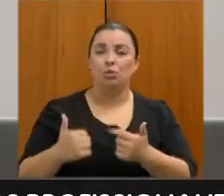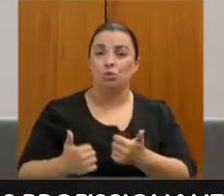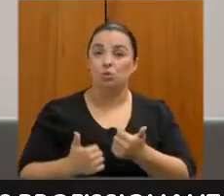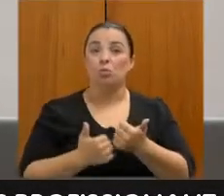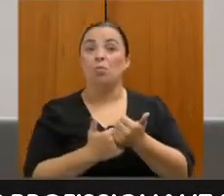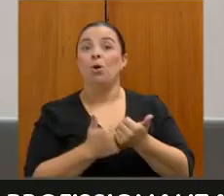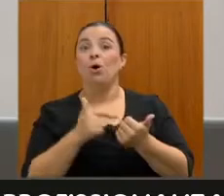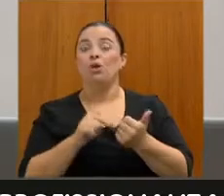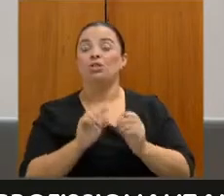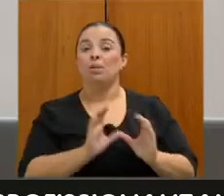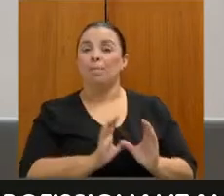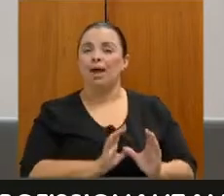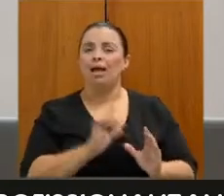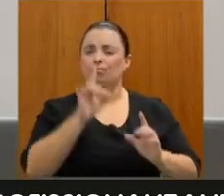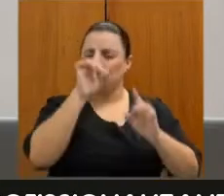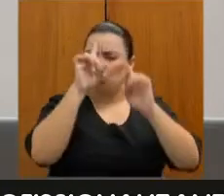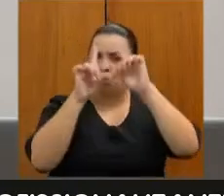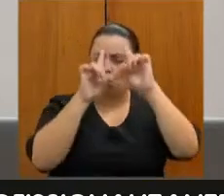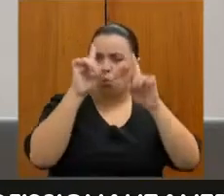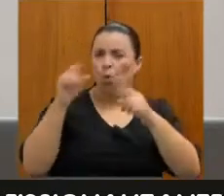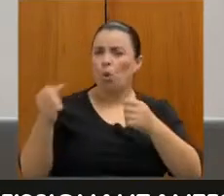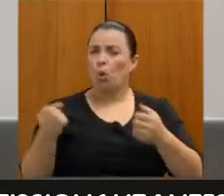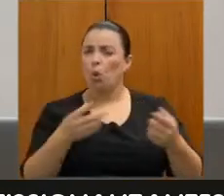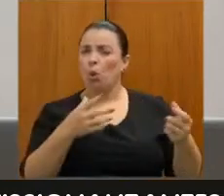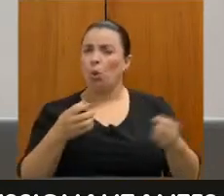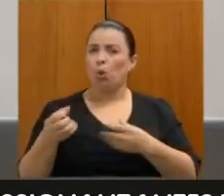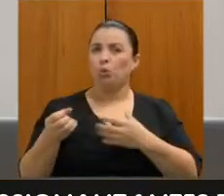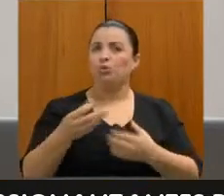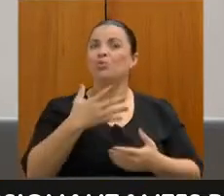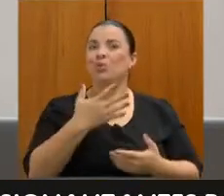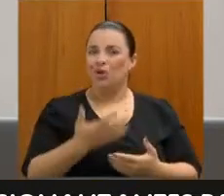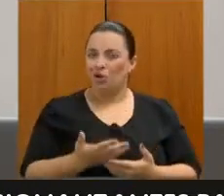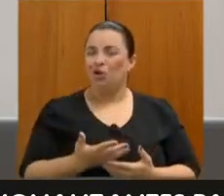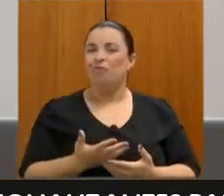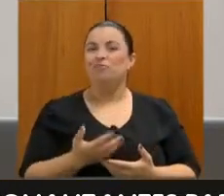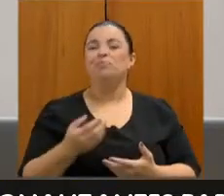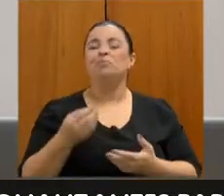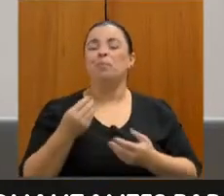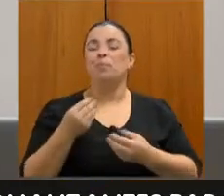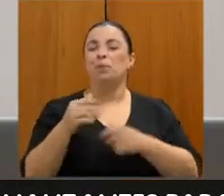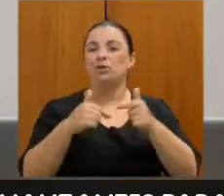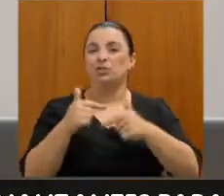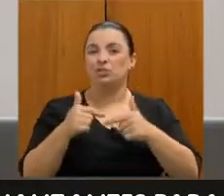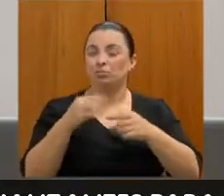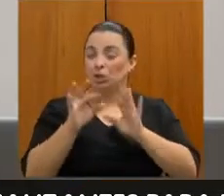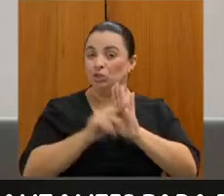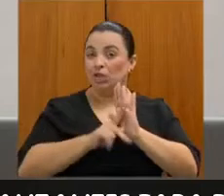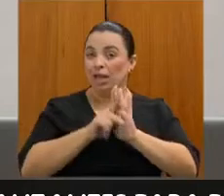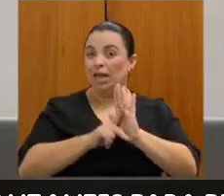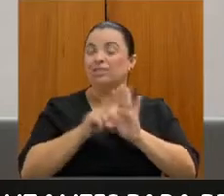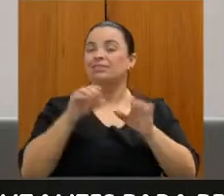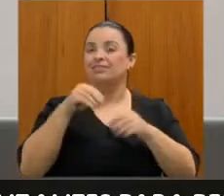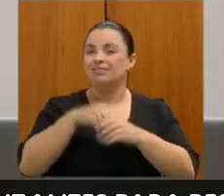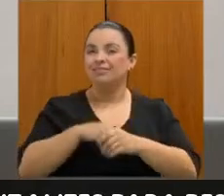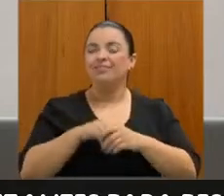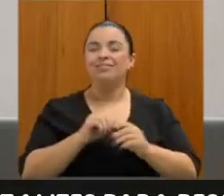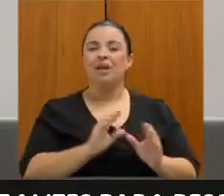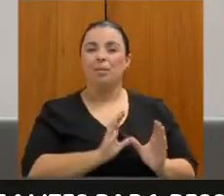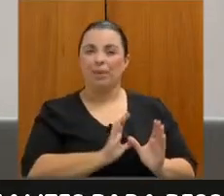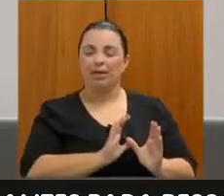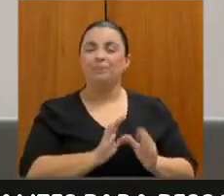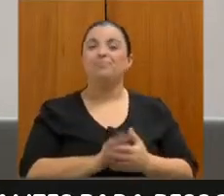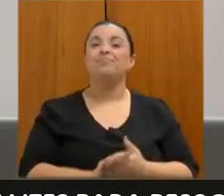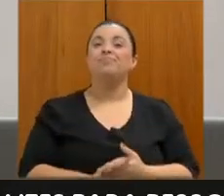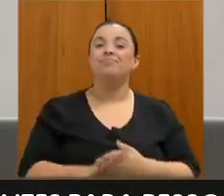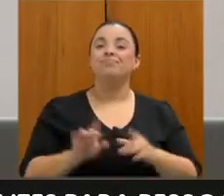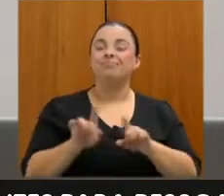sempre inovando, levando grandes projetos para as APAES em Minas Gerais. Agradeço também as nossas participantes, que aqui